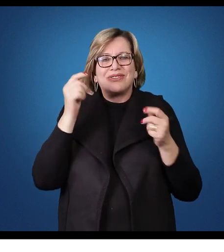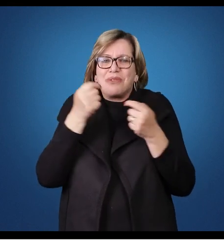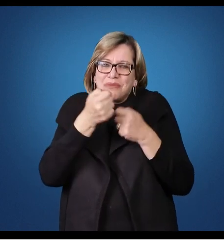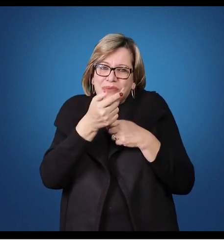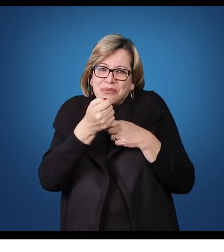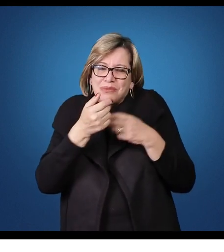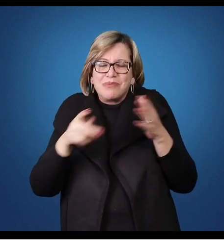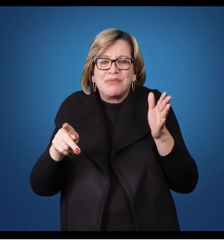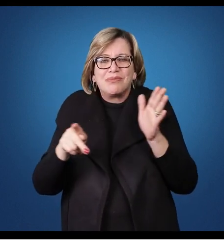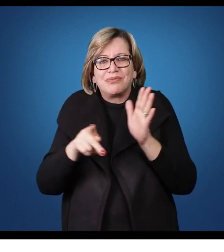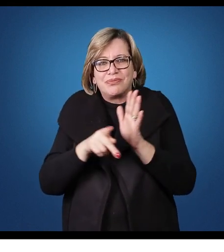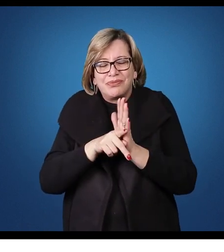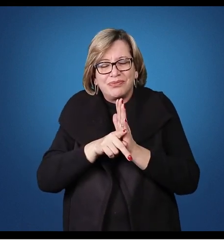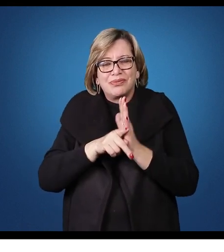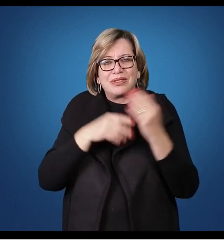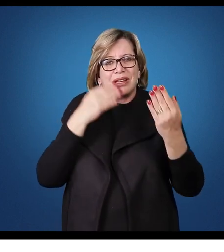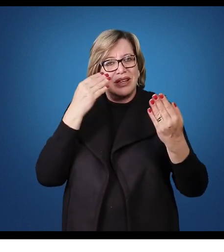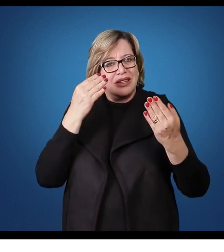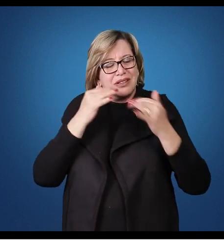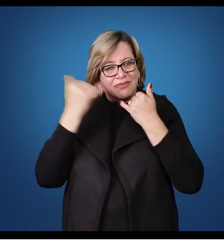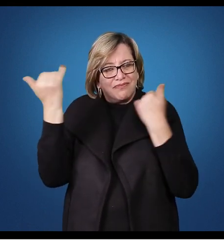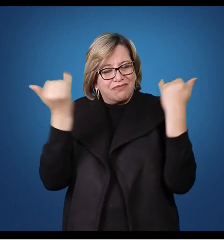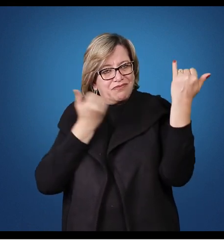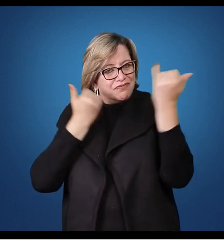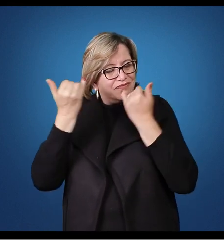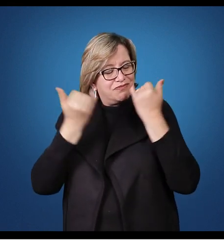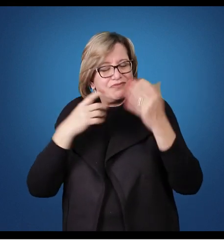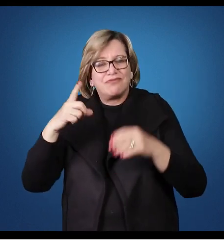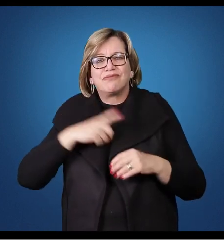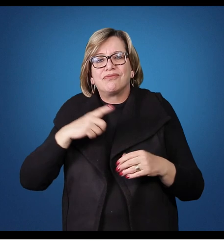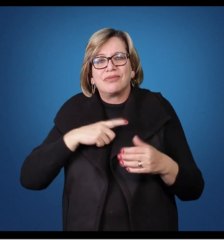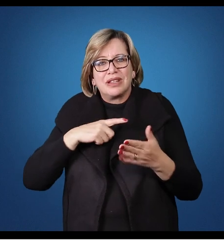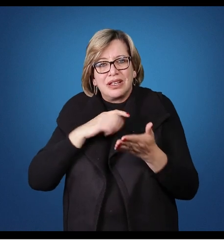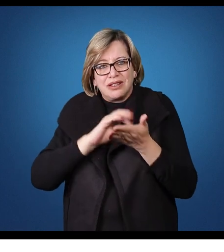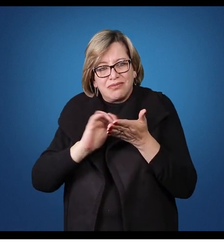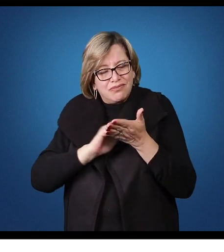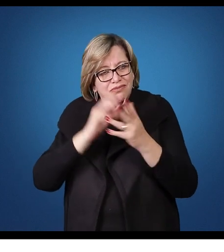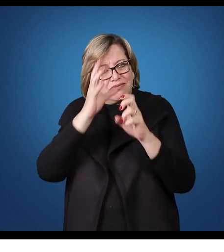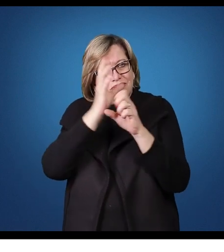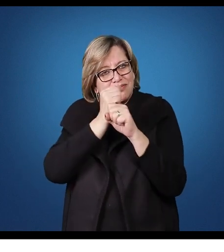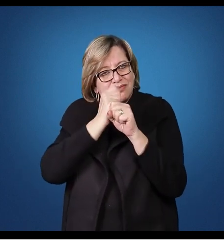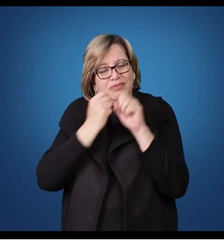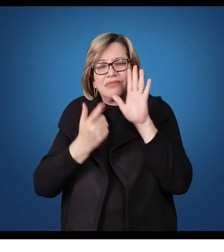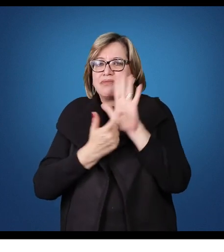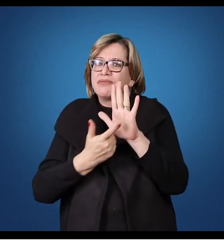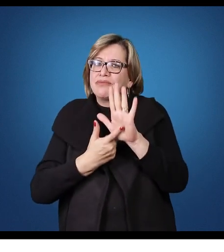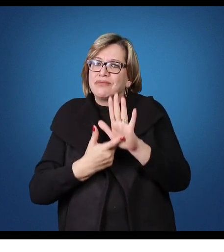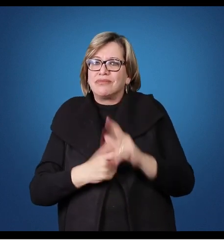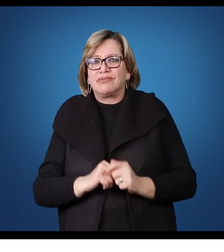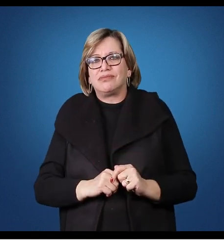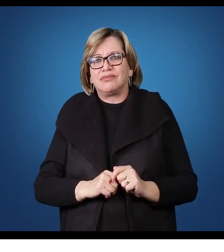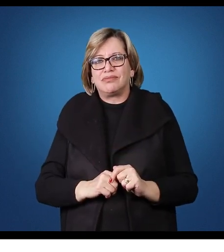esse tipo de informação que a contabilidade apresenta para os seus usuários.